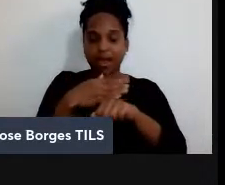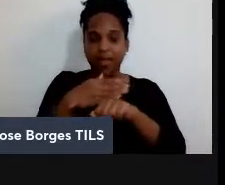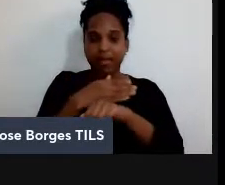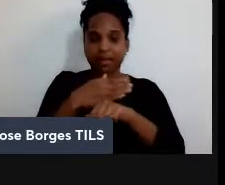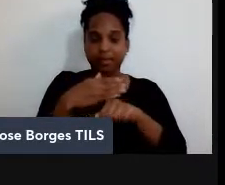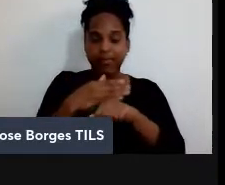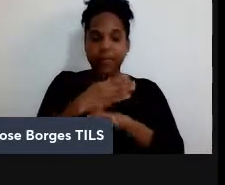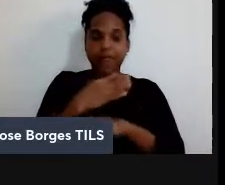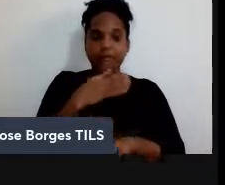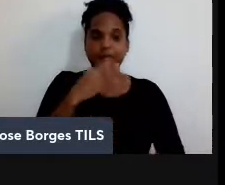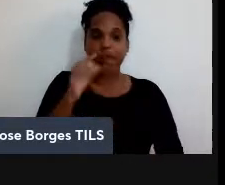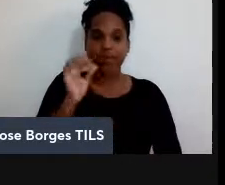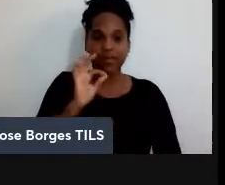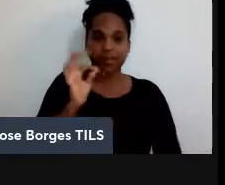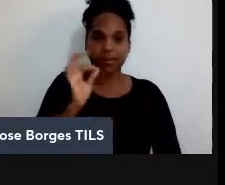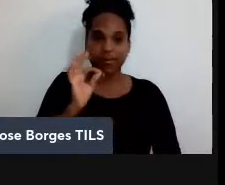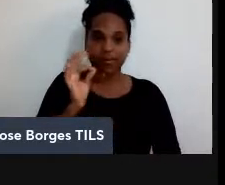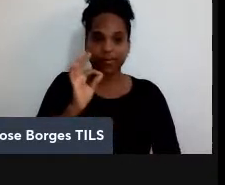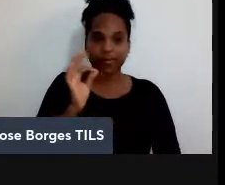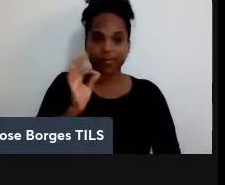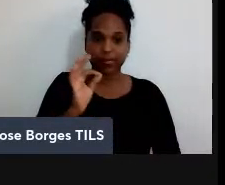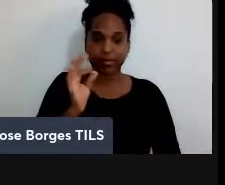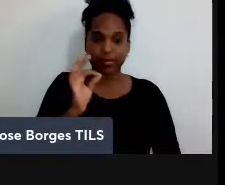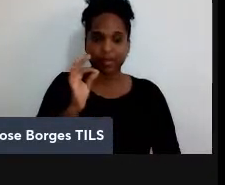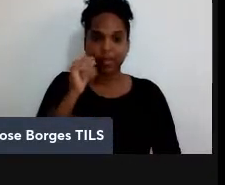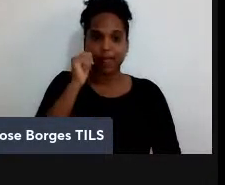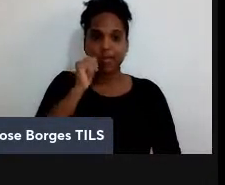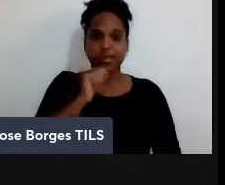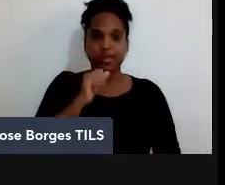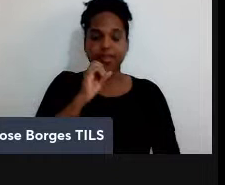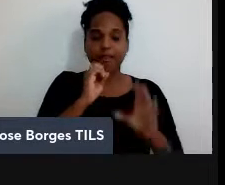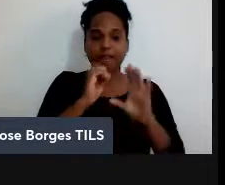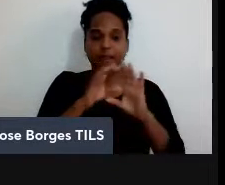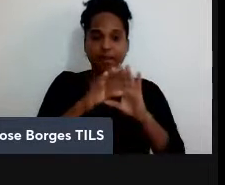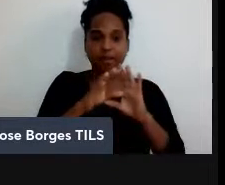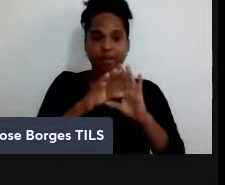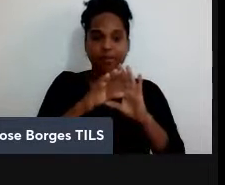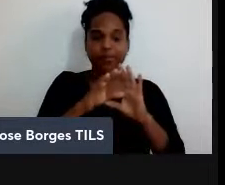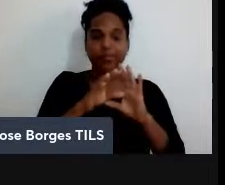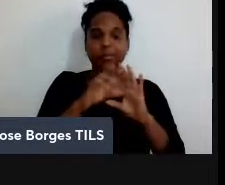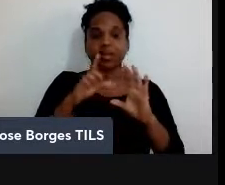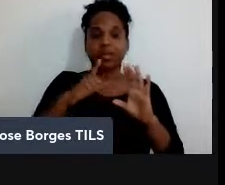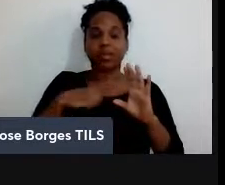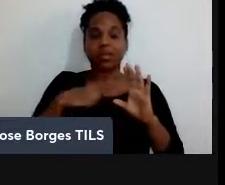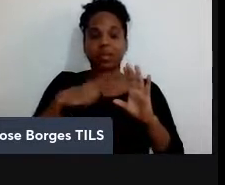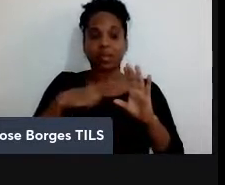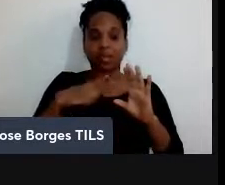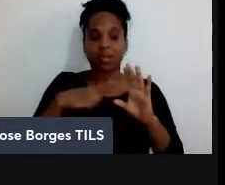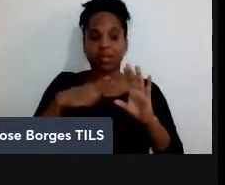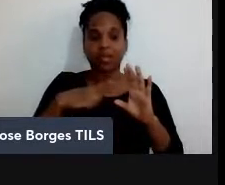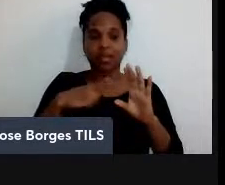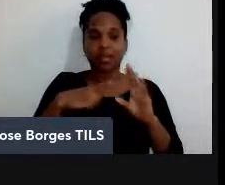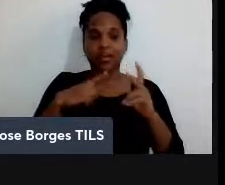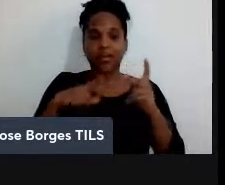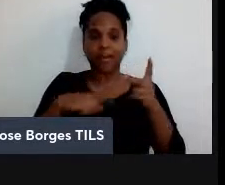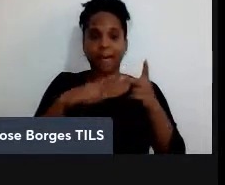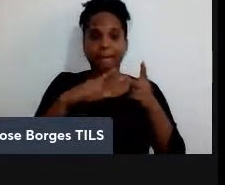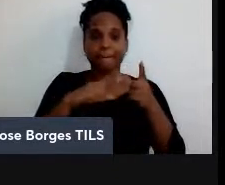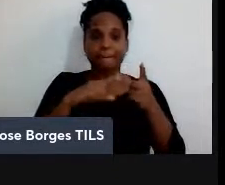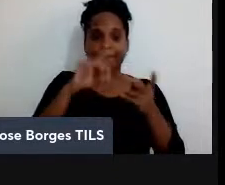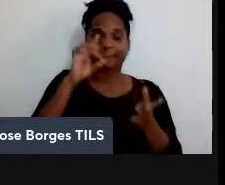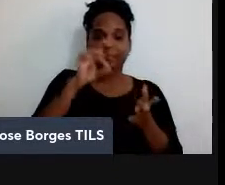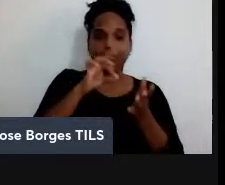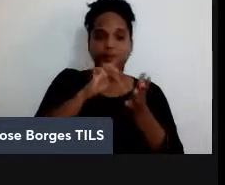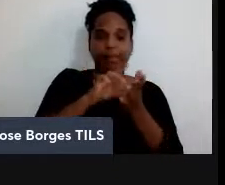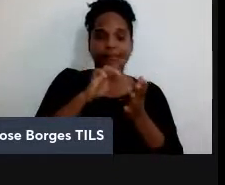desconhecido que a Alice gostaria de enviar para o Bob. A Alice e Bob tem aqui um certo estado original, 0,0,